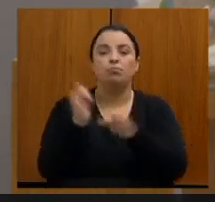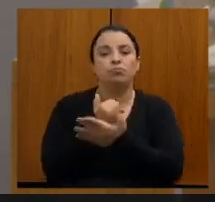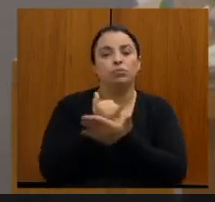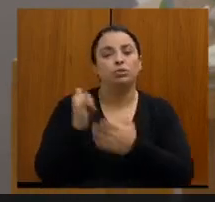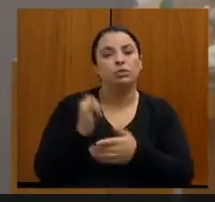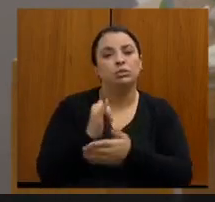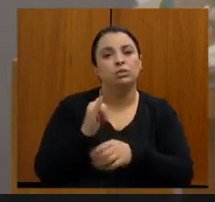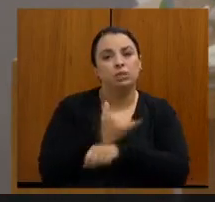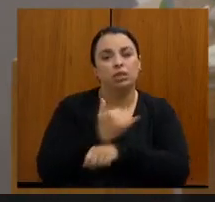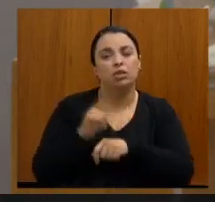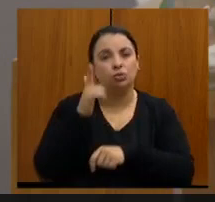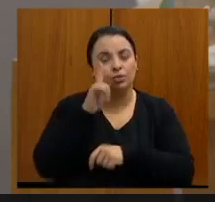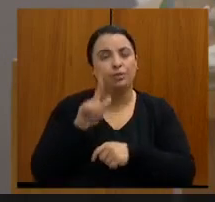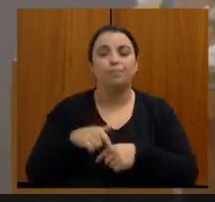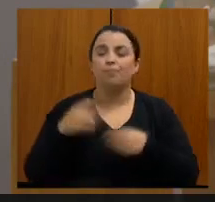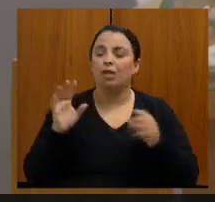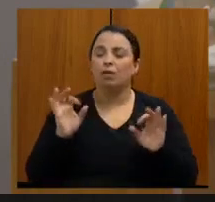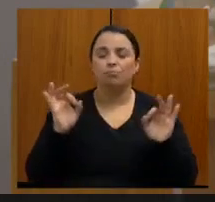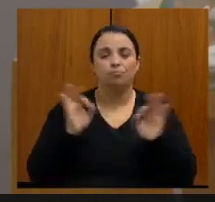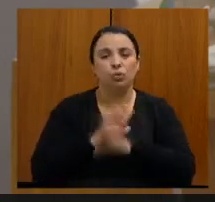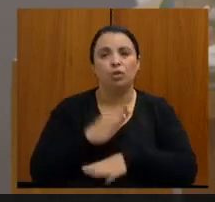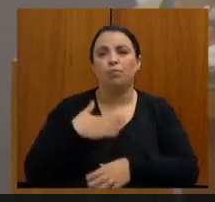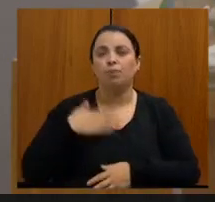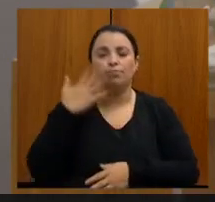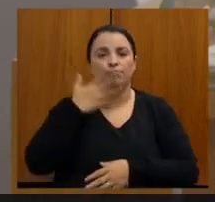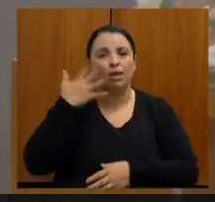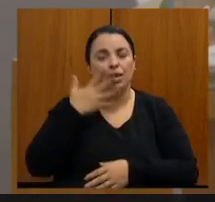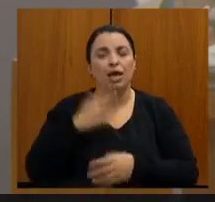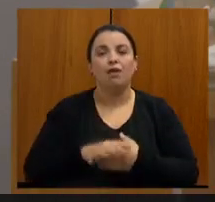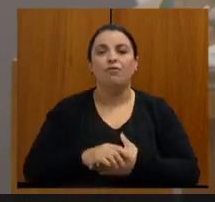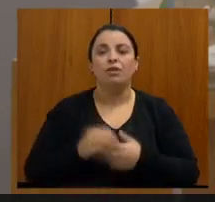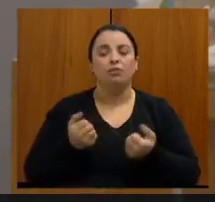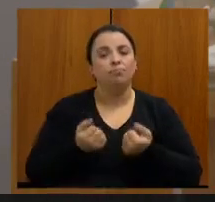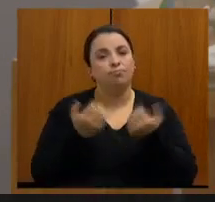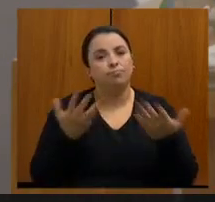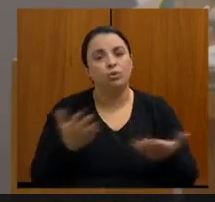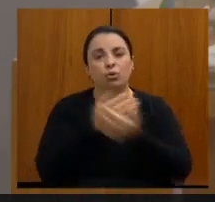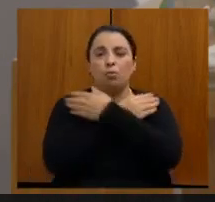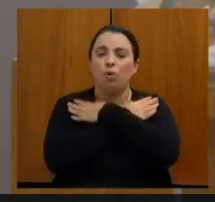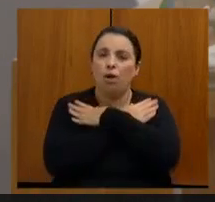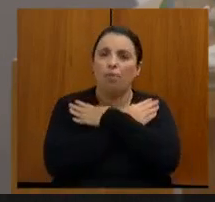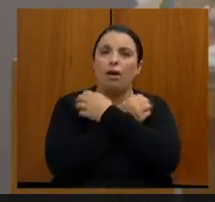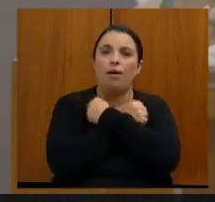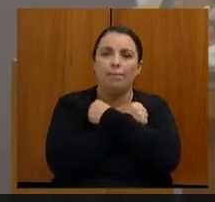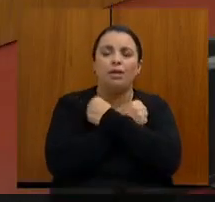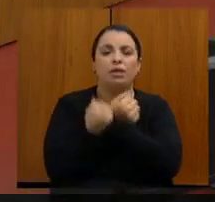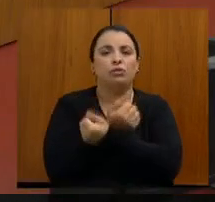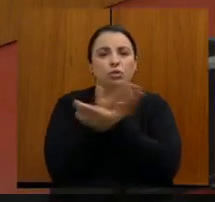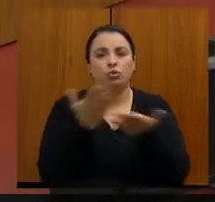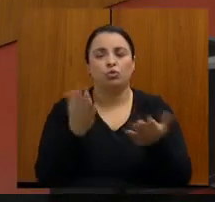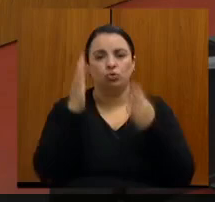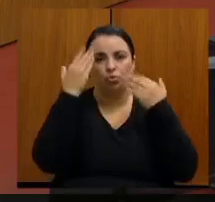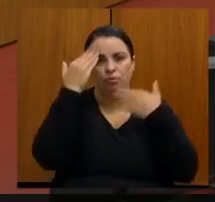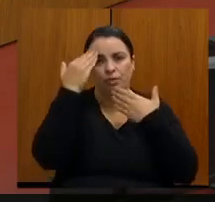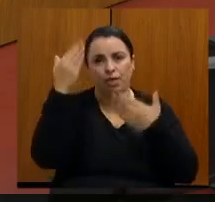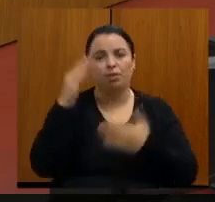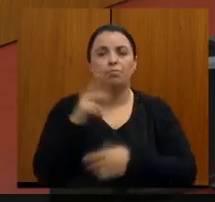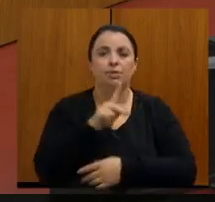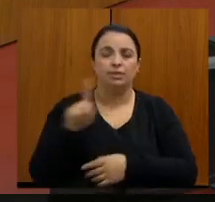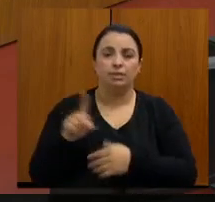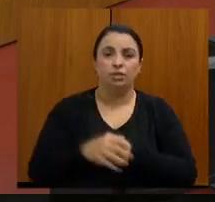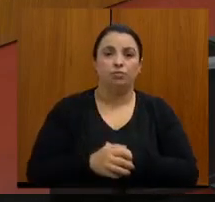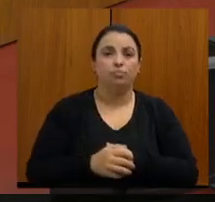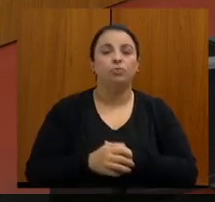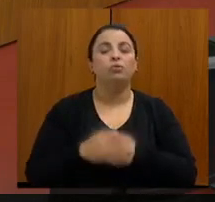São essas minhas palavras, presidente Wilson, e deixando a todos aqui o meu grande abraço. Obrigado, presidente. Obrigado,